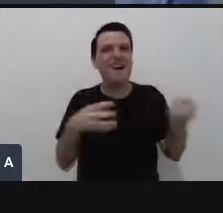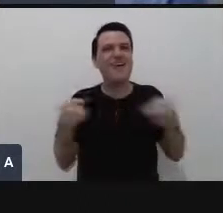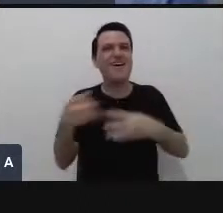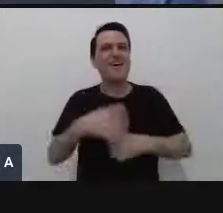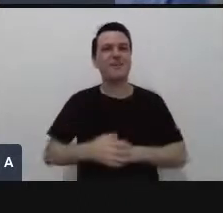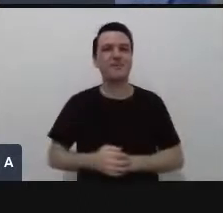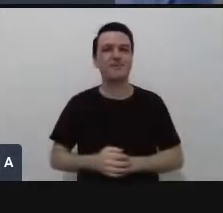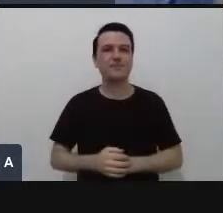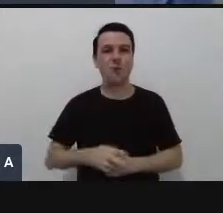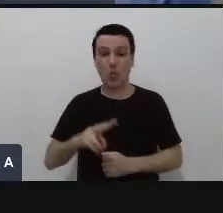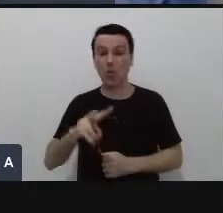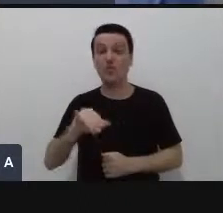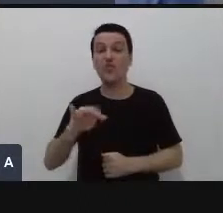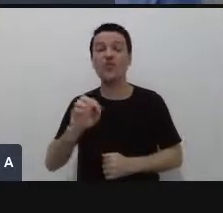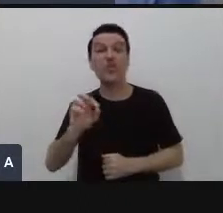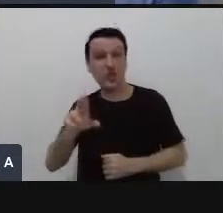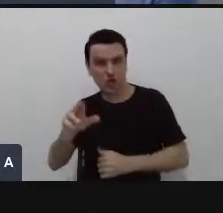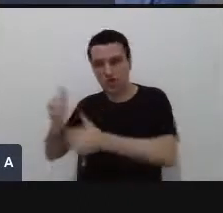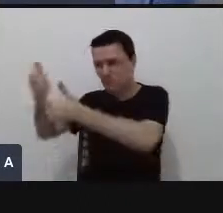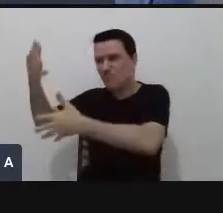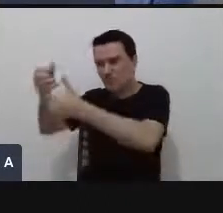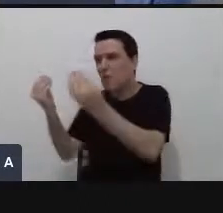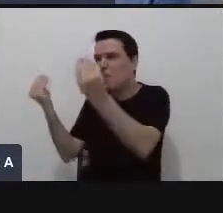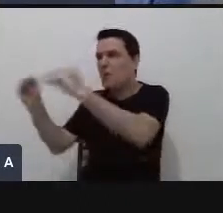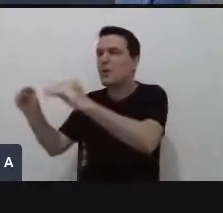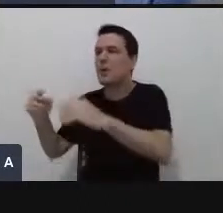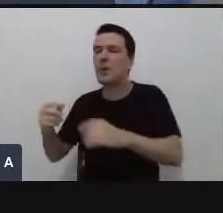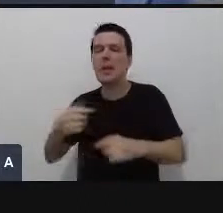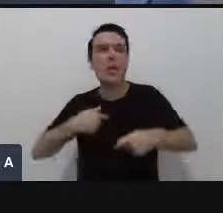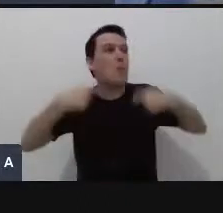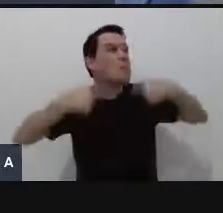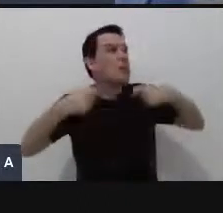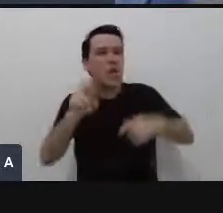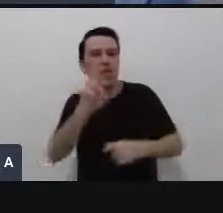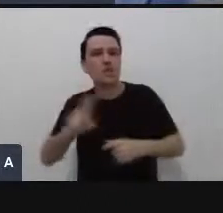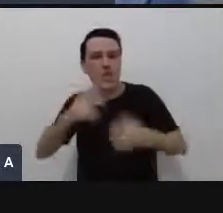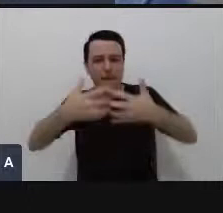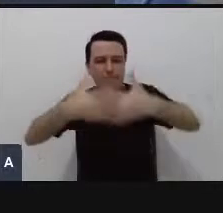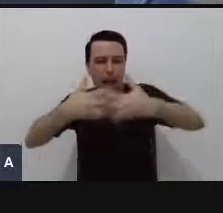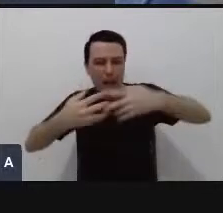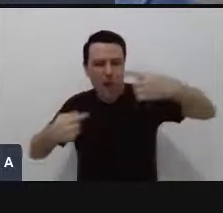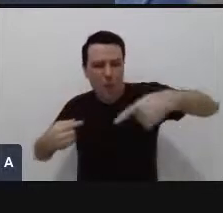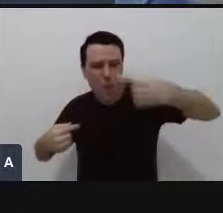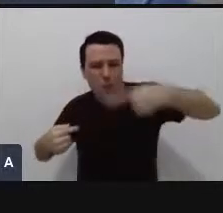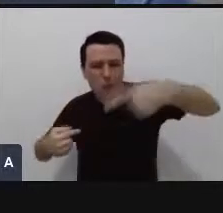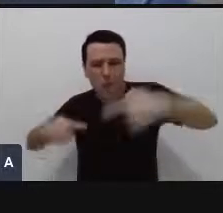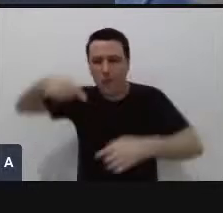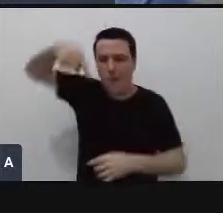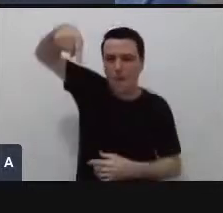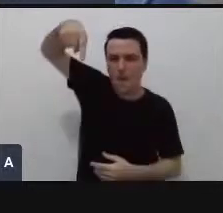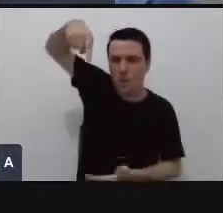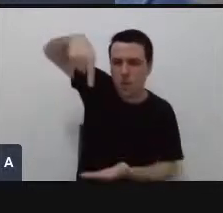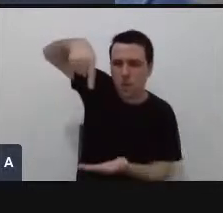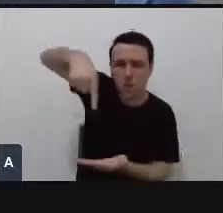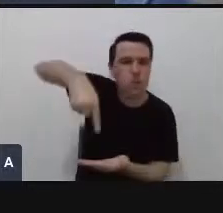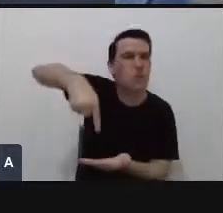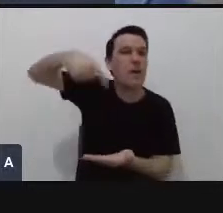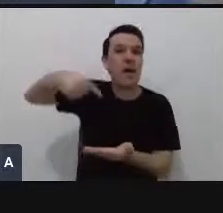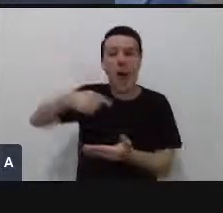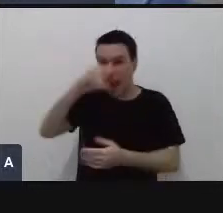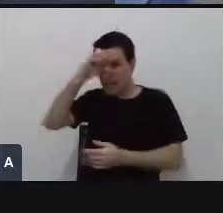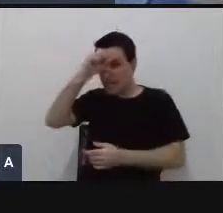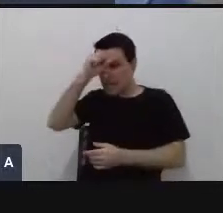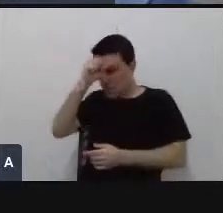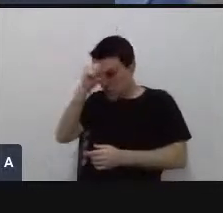Victor colocou lá um exemplo, eu precisei usar torno e frezadora para fazer alguns experimentos de física, então eu aprendi a usá-los.